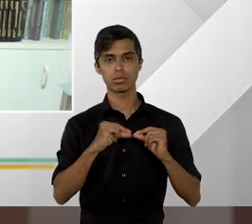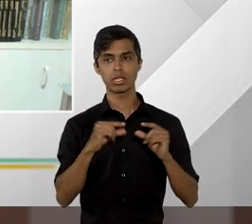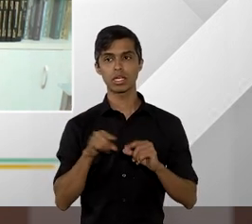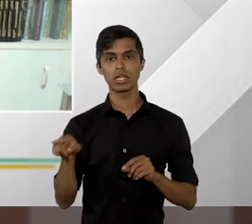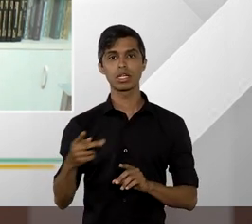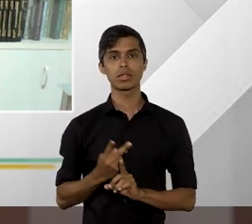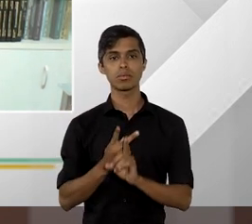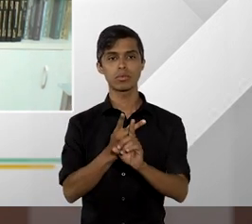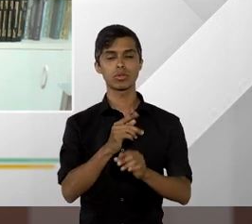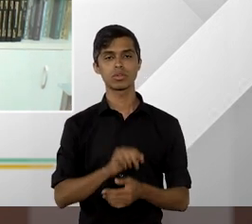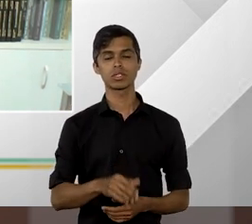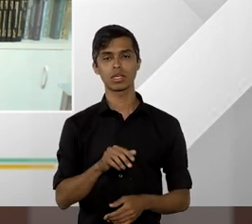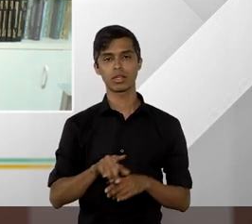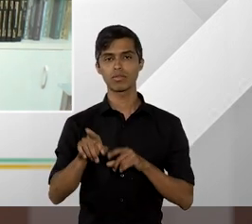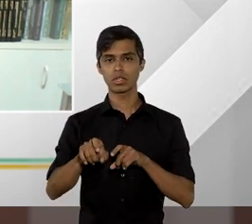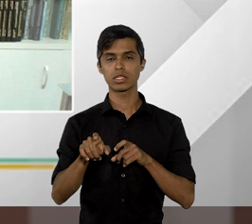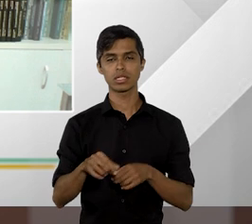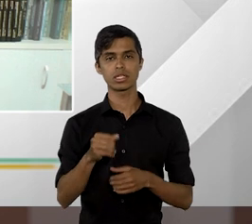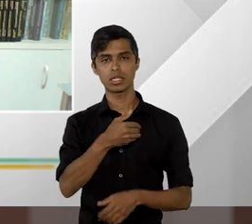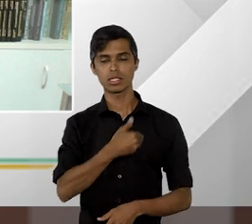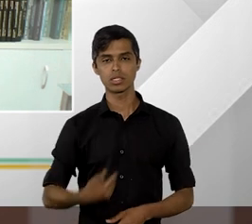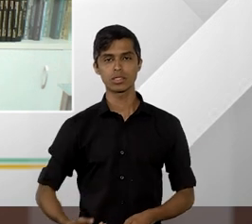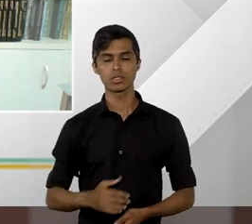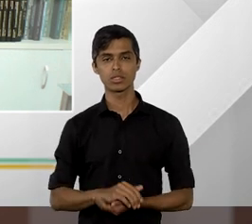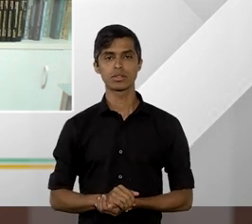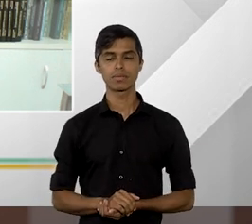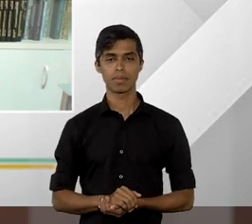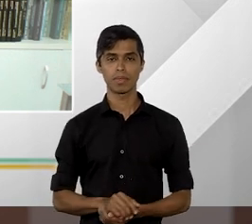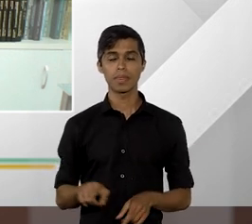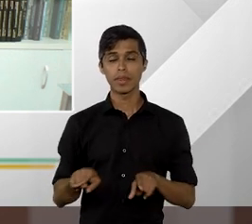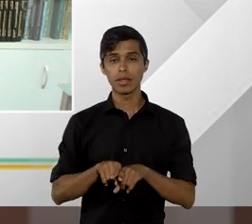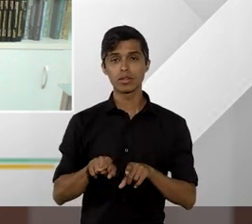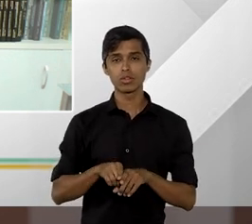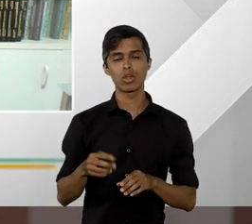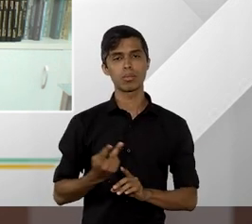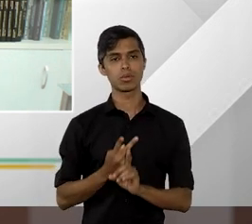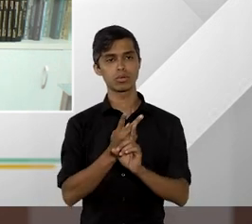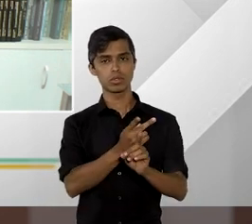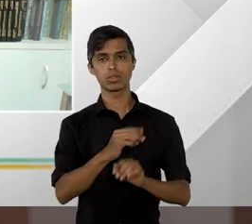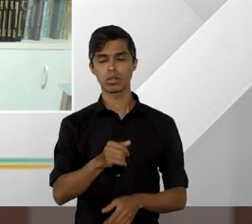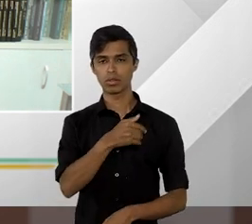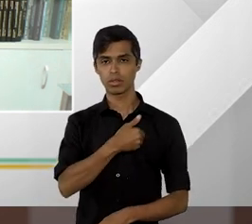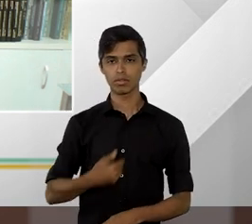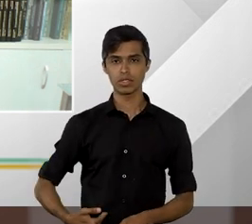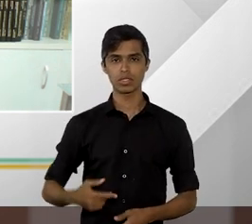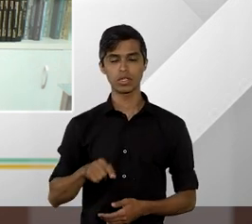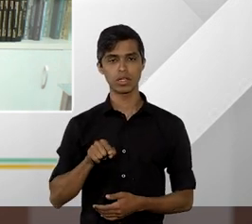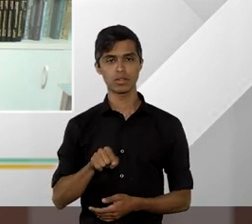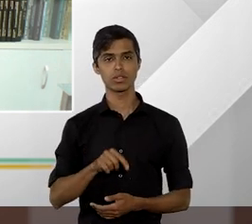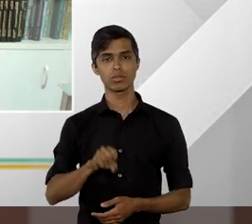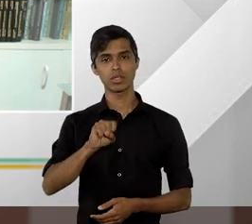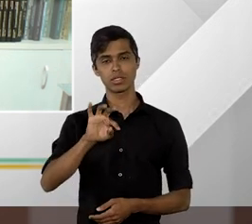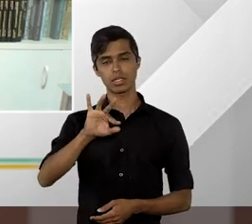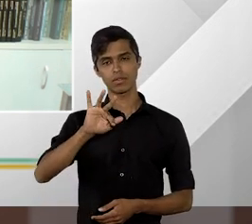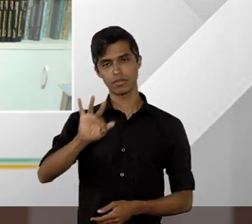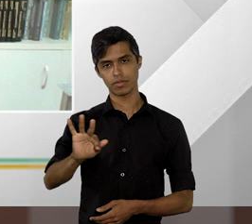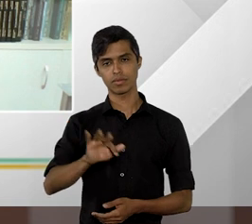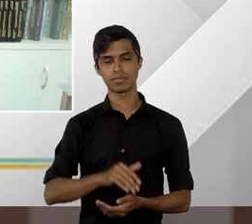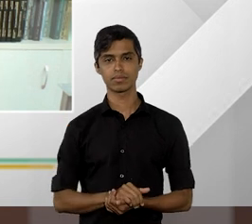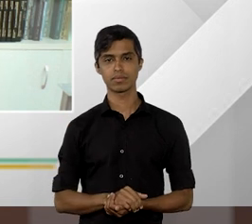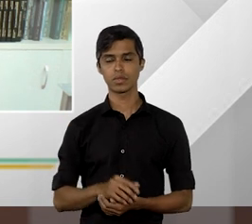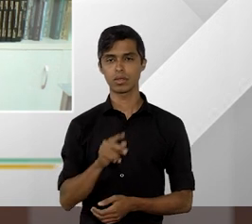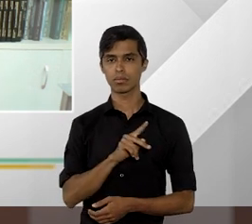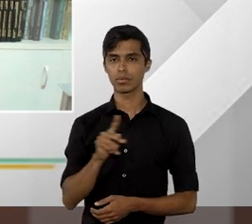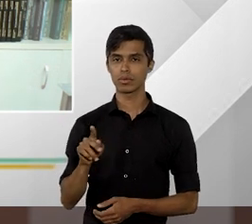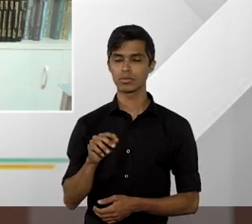Procurador da Fazenda Nacional, coordenador geral da atuação da Procuradoria Geral da Fazenda Nacional, no STF. Professor